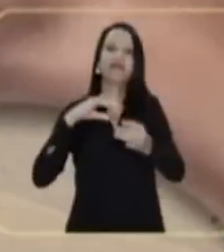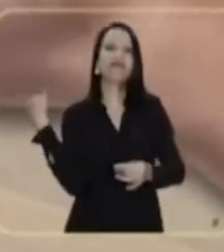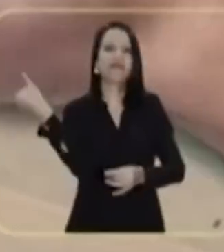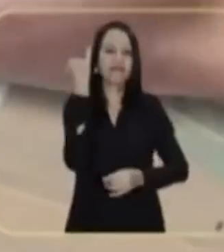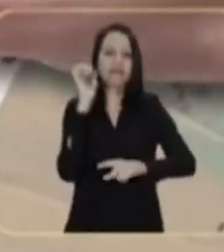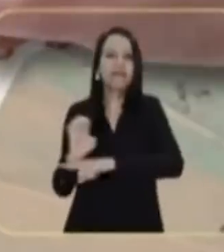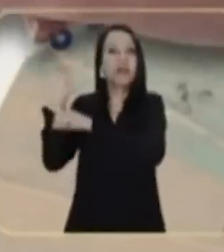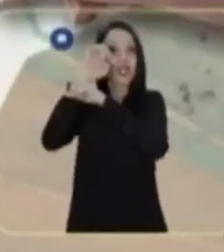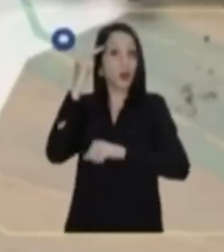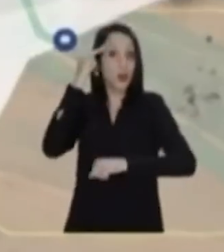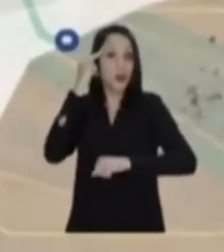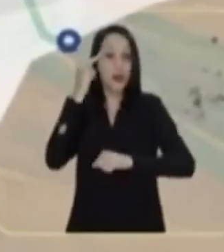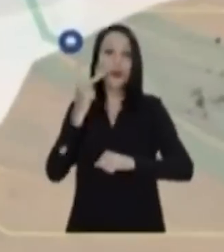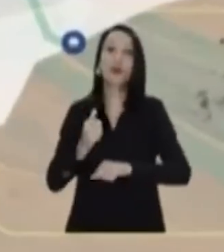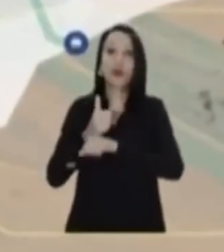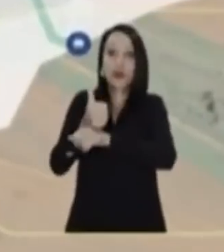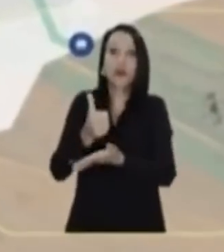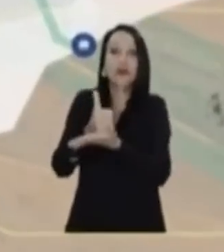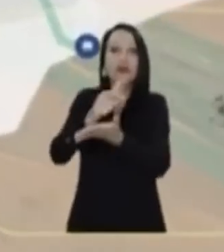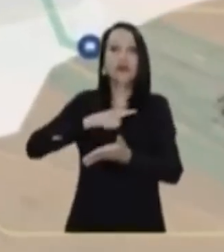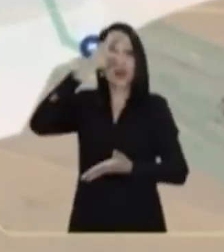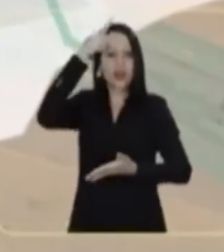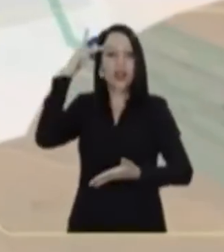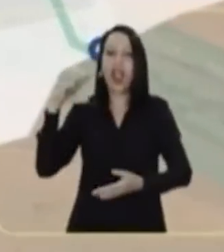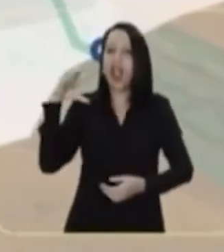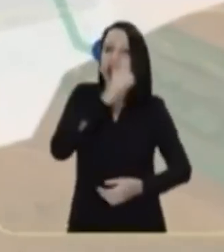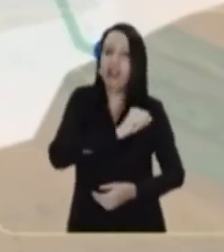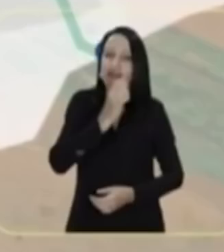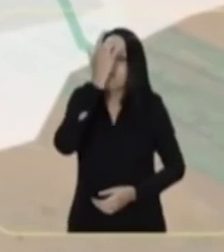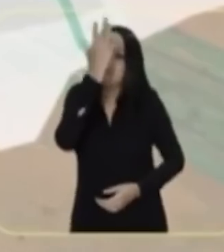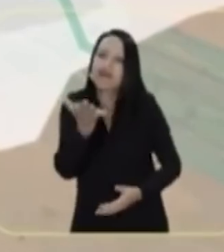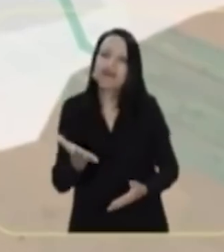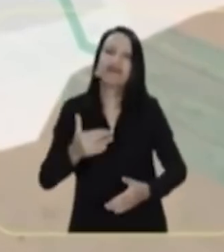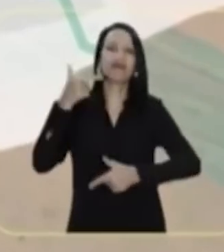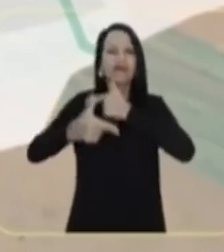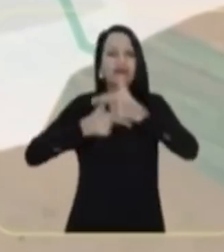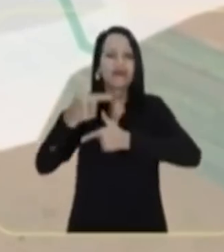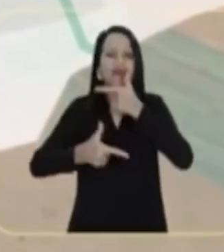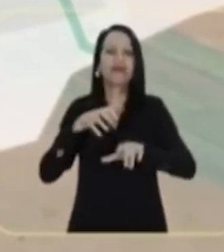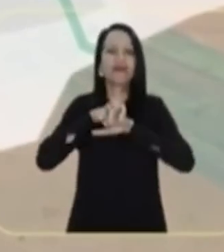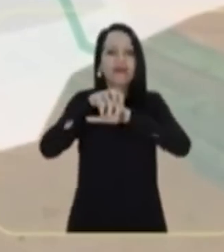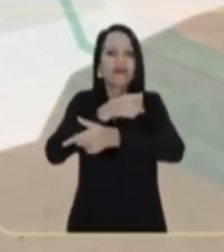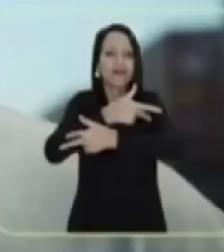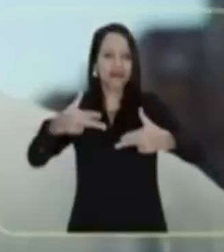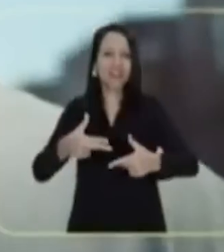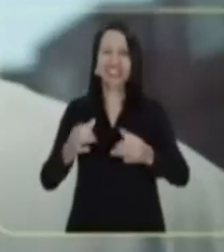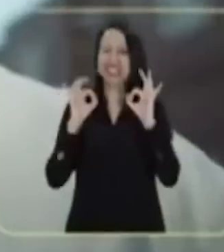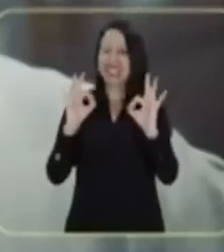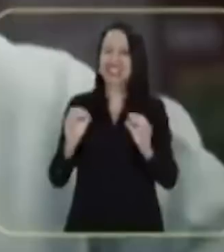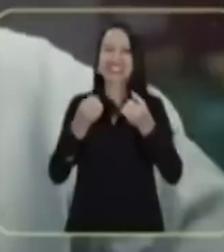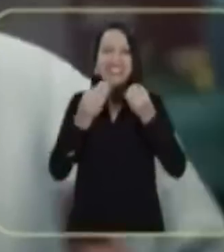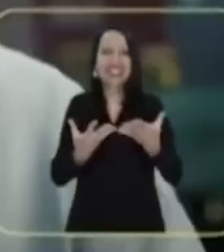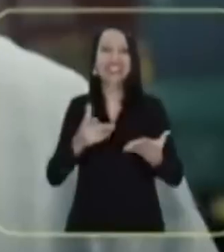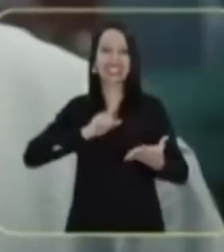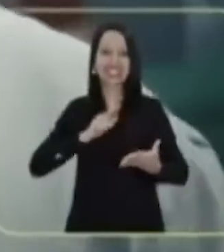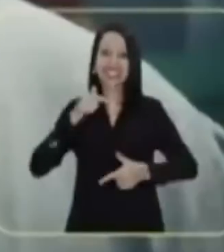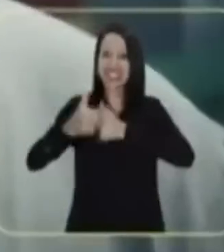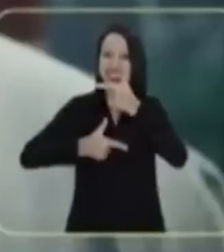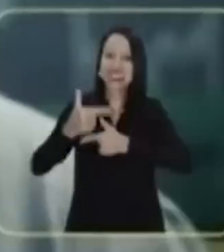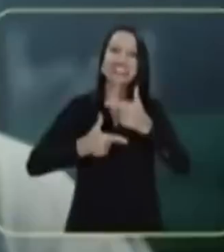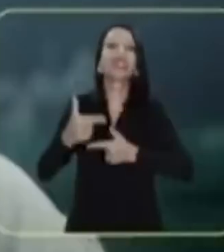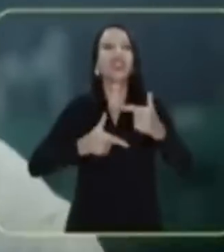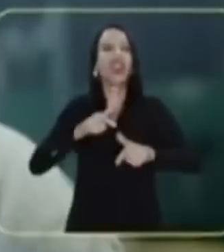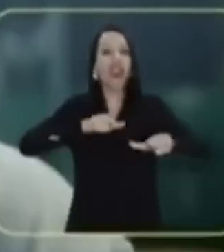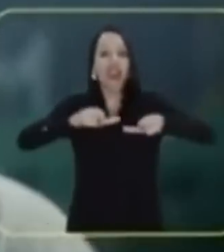importantes cidades do Estado. Levando as pessoas de forma mais rápida e mais fácil. Com bom transporte ferroviário, quer dizer, mais